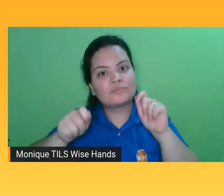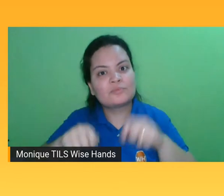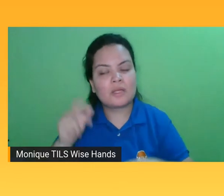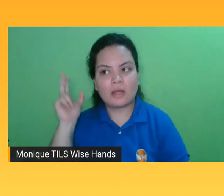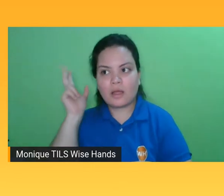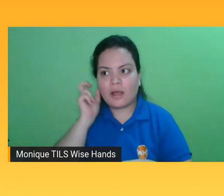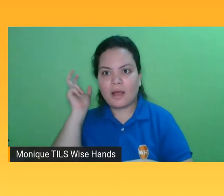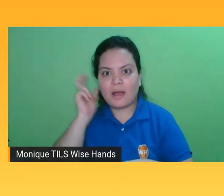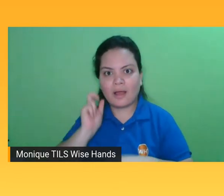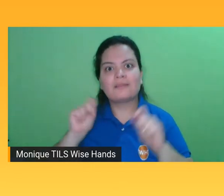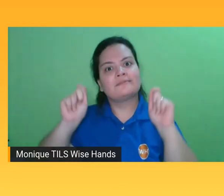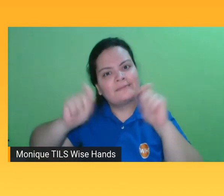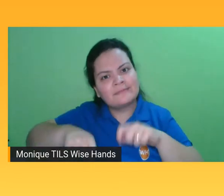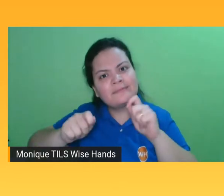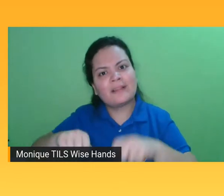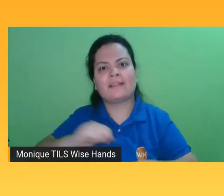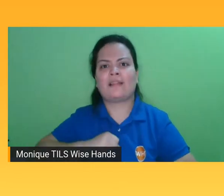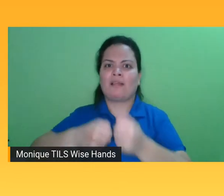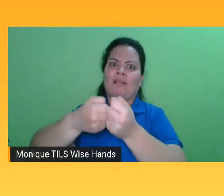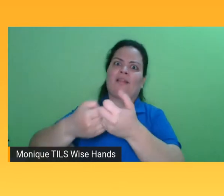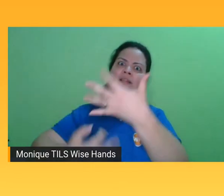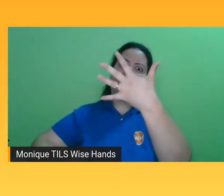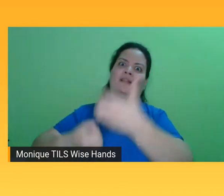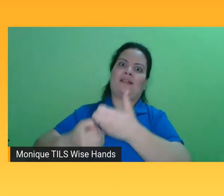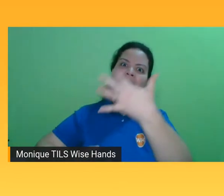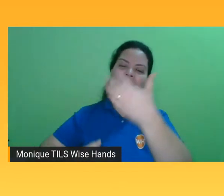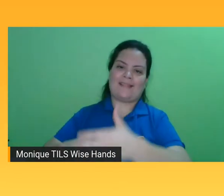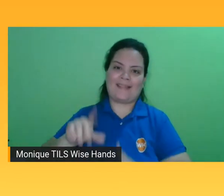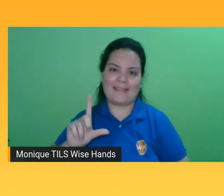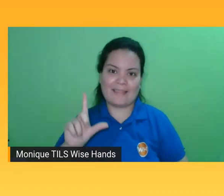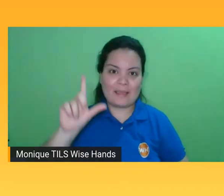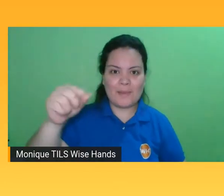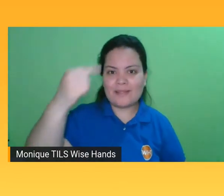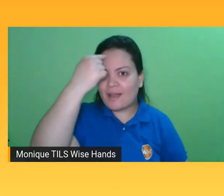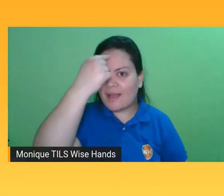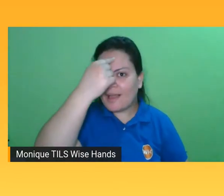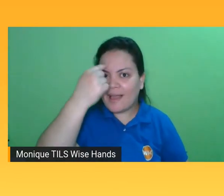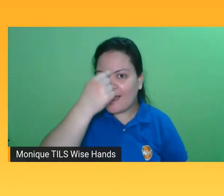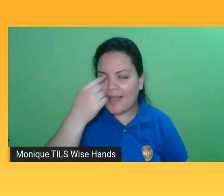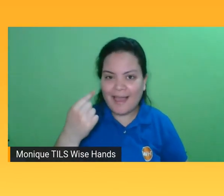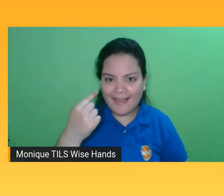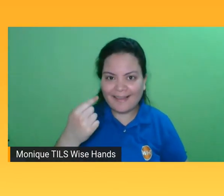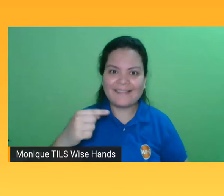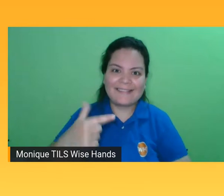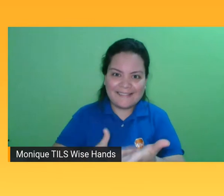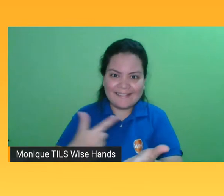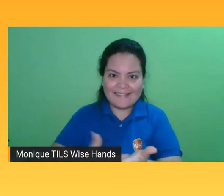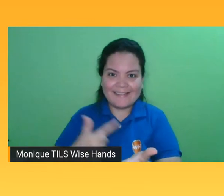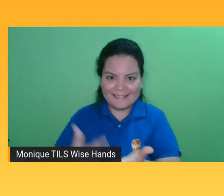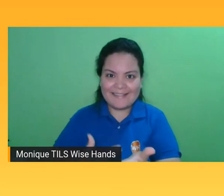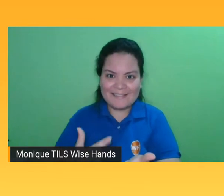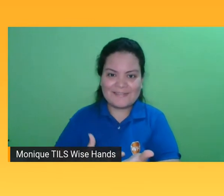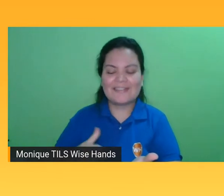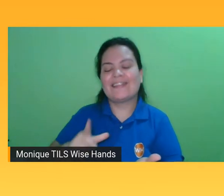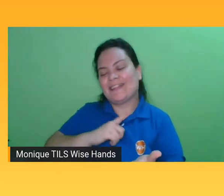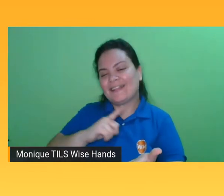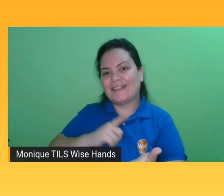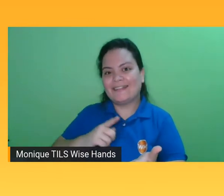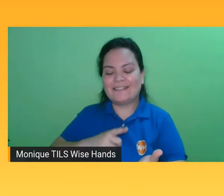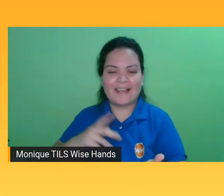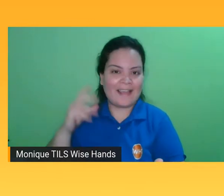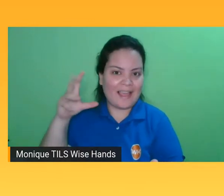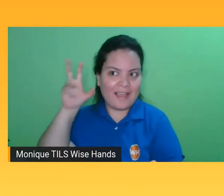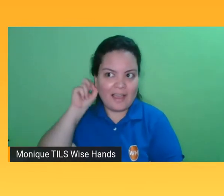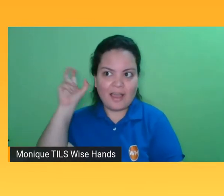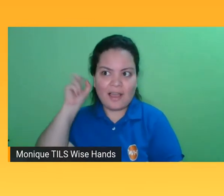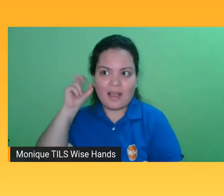recebeu um monte de mensagem depois que a gente publicou o Harry Potter dizendo eu nunca tive a oportunidade de ler Harry Potter na minha vida, obrigada. Agora, através da